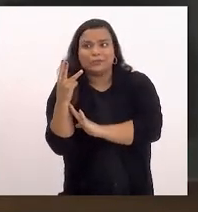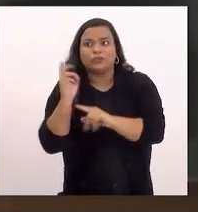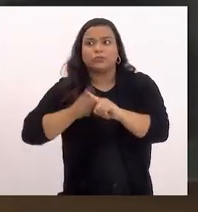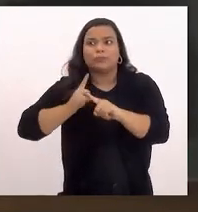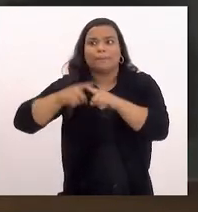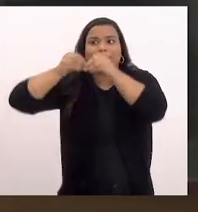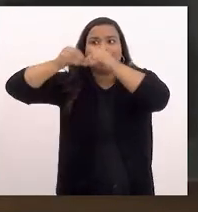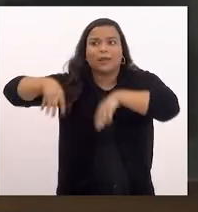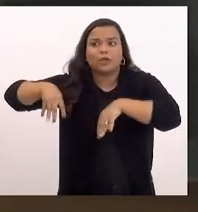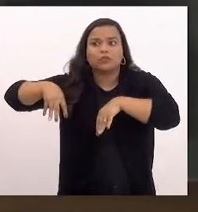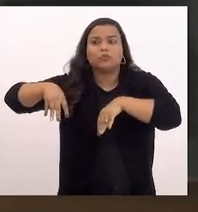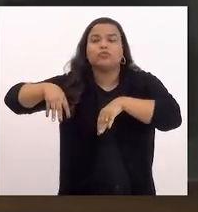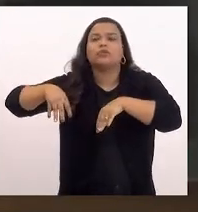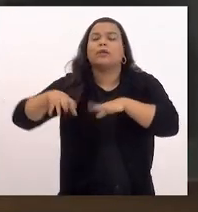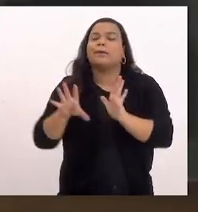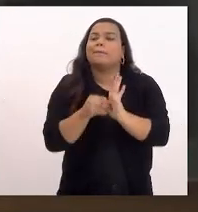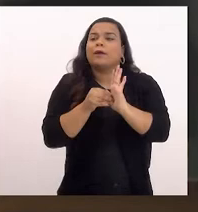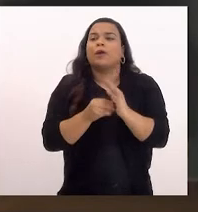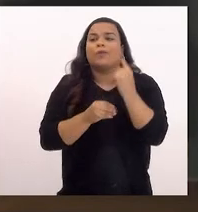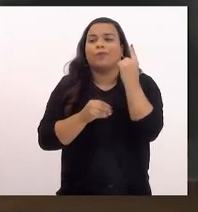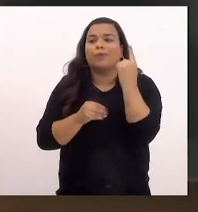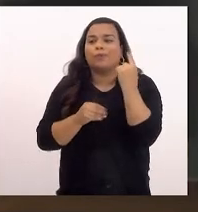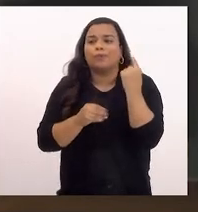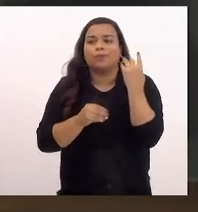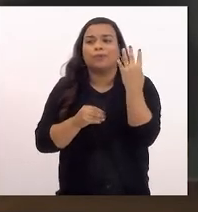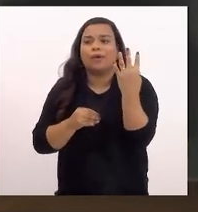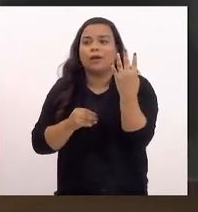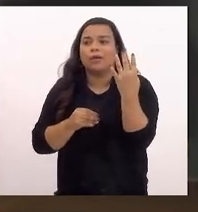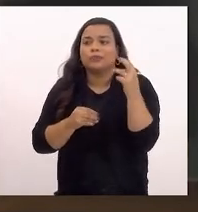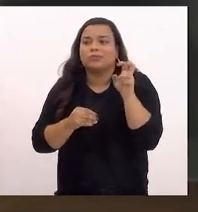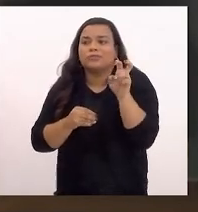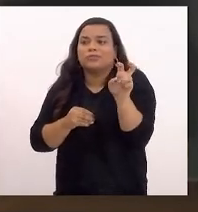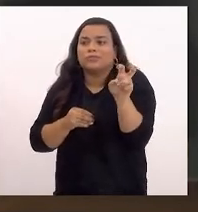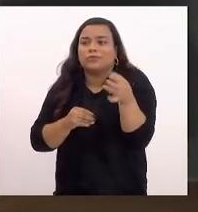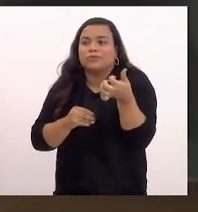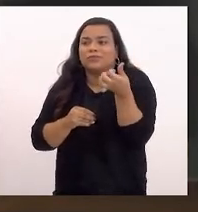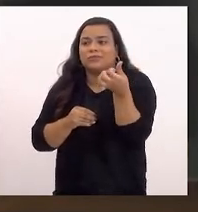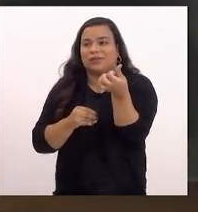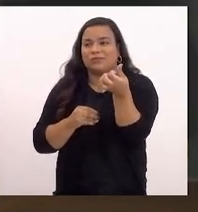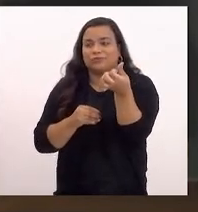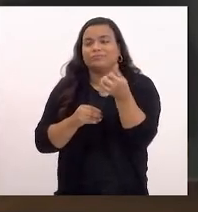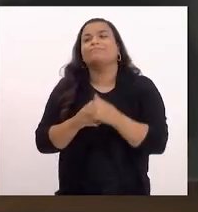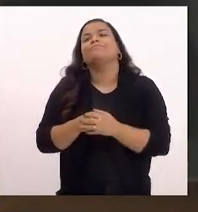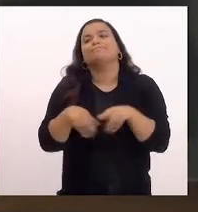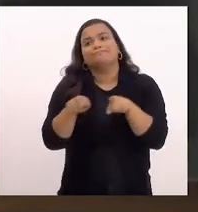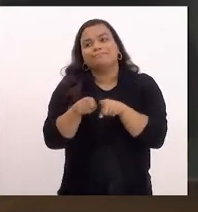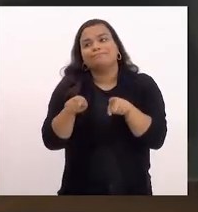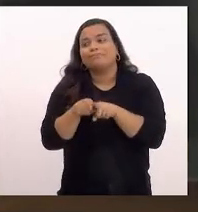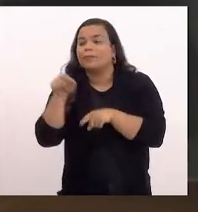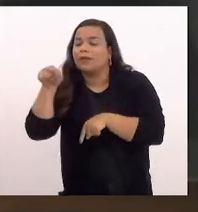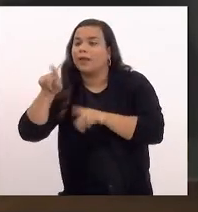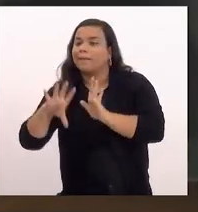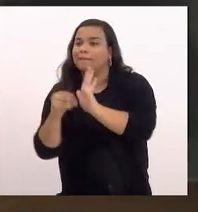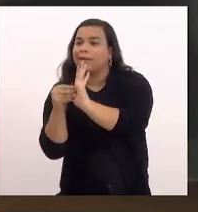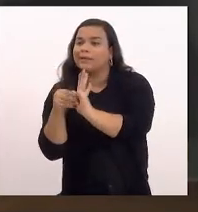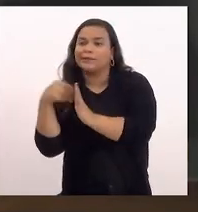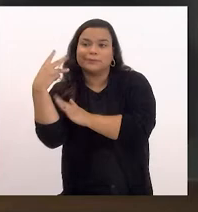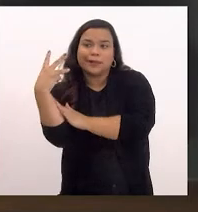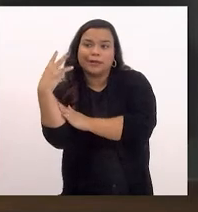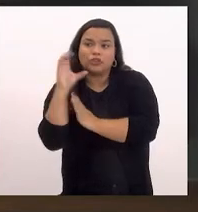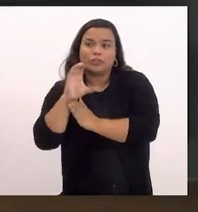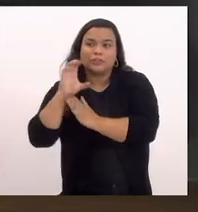as emendas 1, 4, 5 e 6, pela emenda 3 da CCJ.